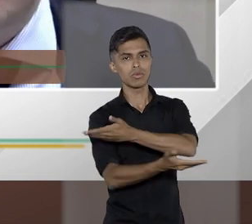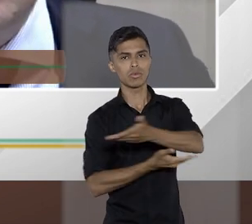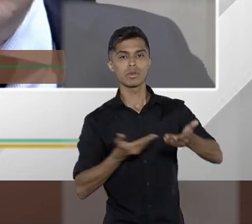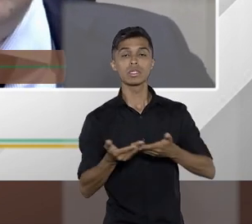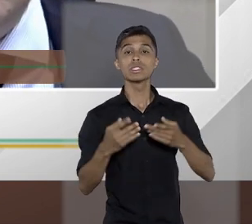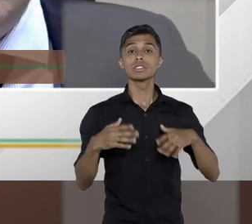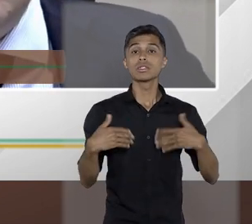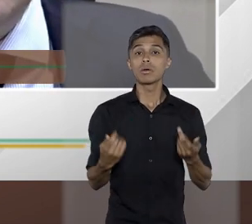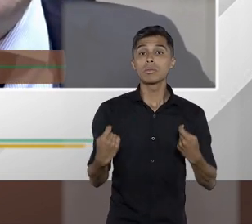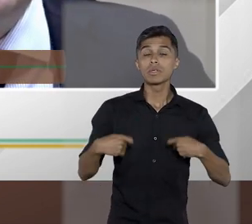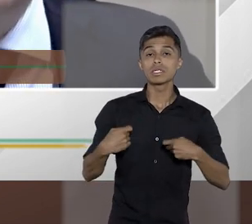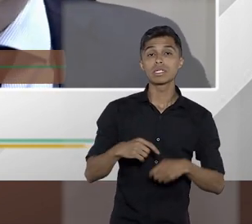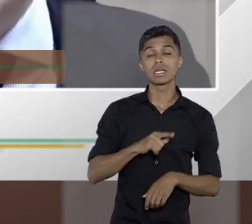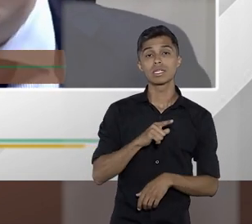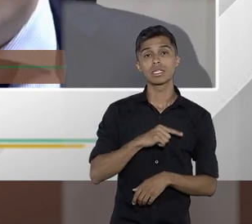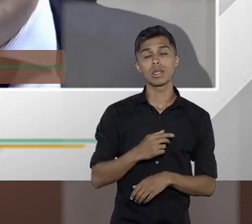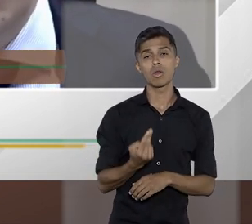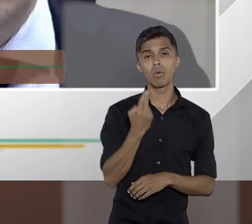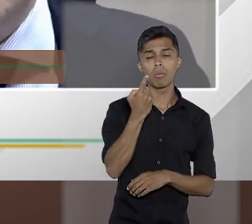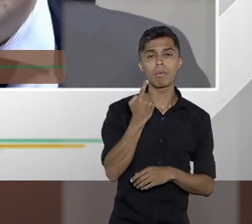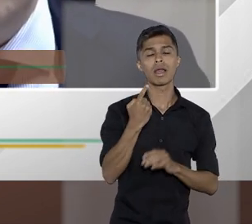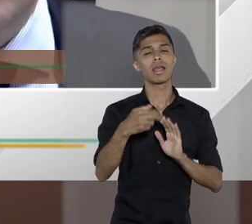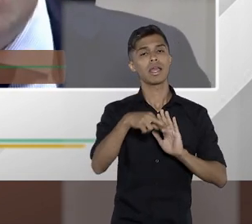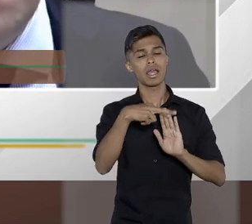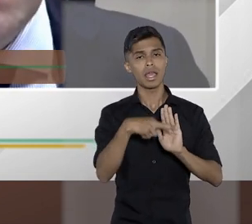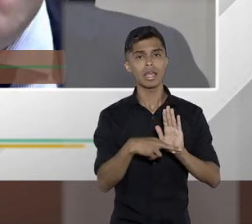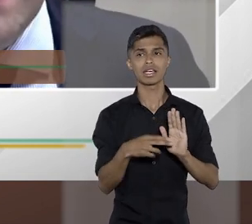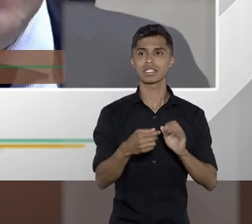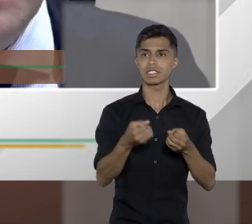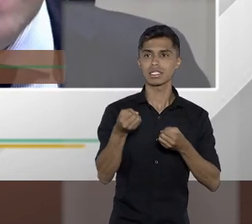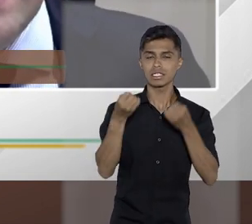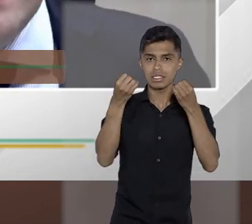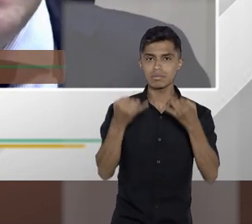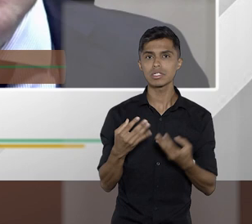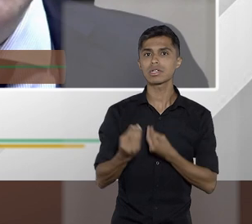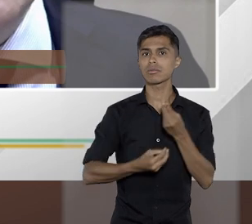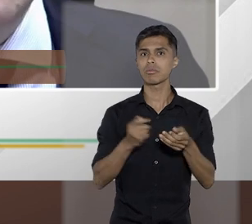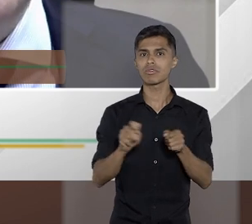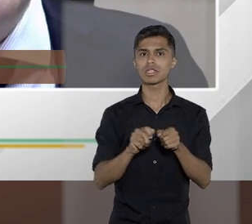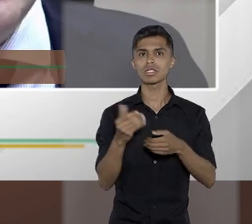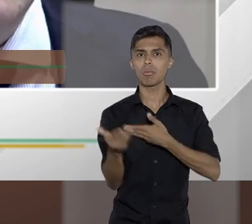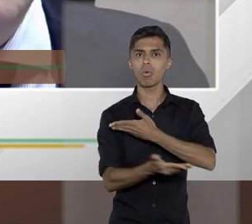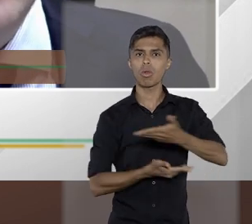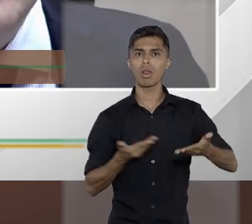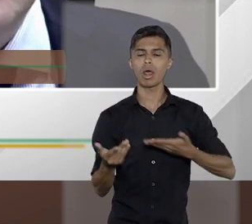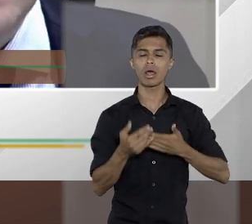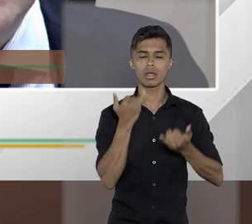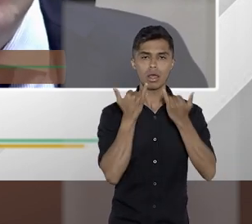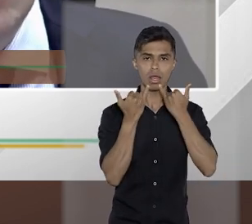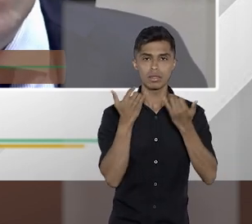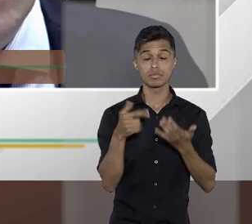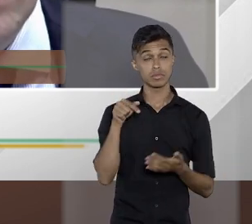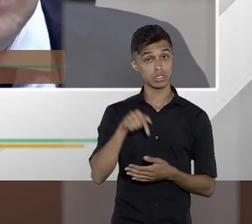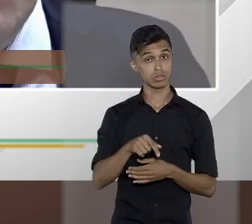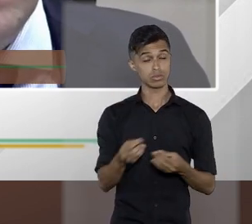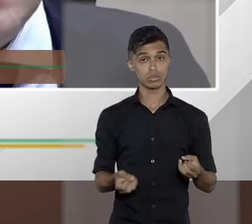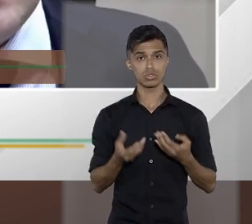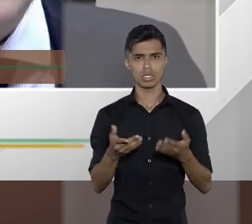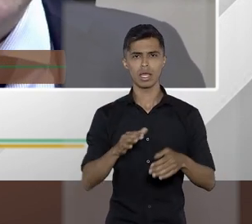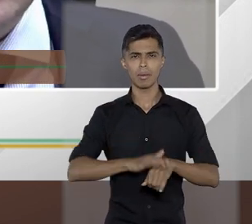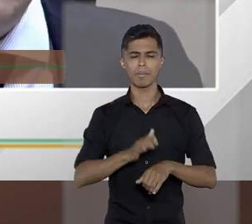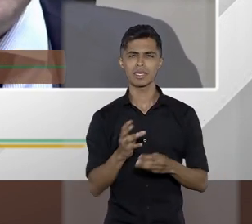normativa, uma situação que leve a público, que é feito esse compartilhamento. E isso também gera um ambiente mais seguro,